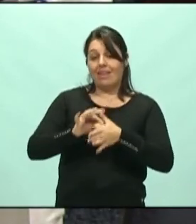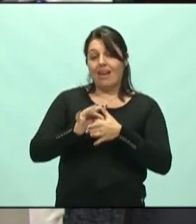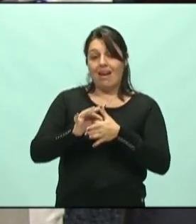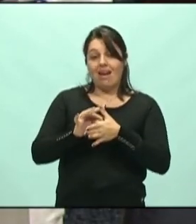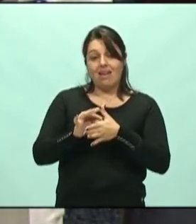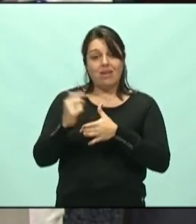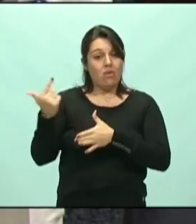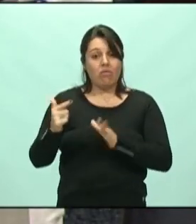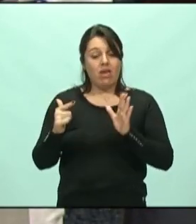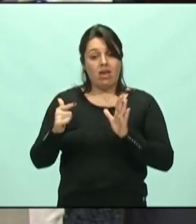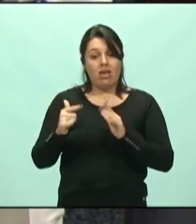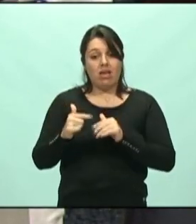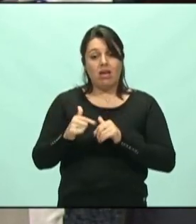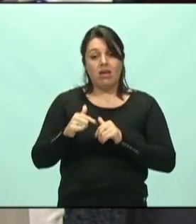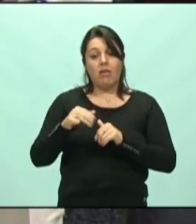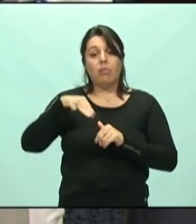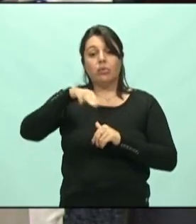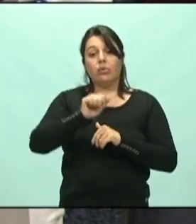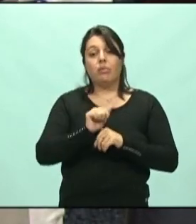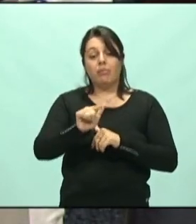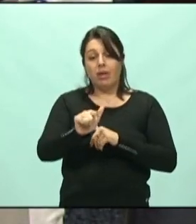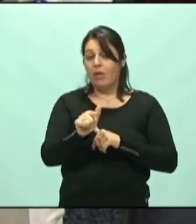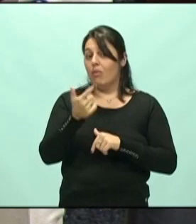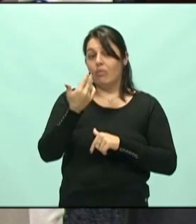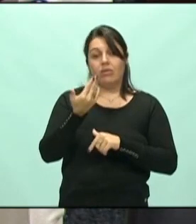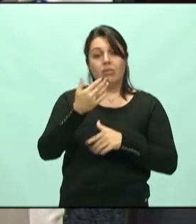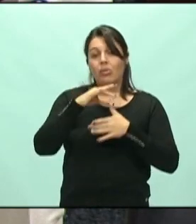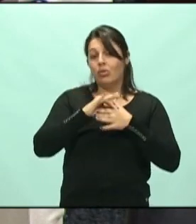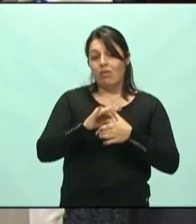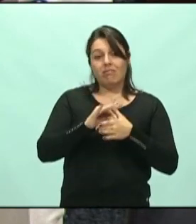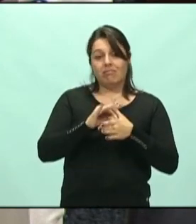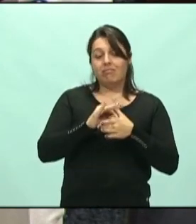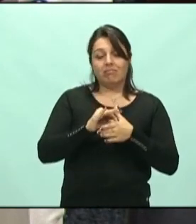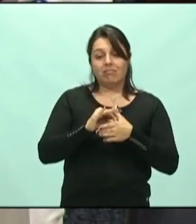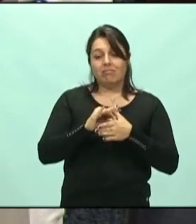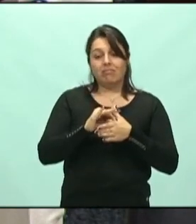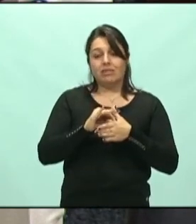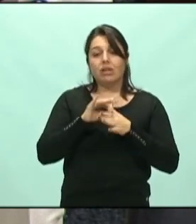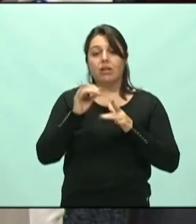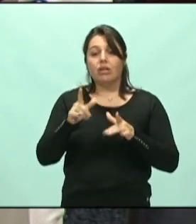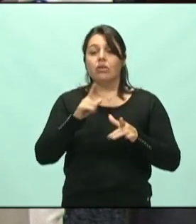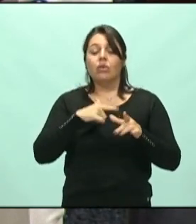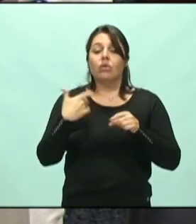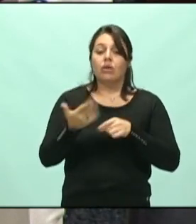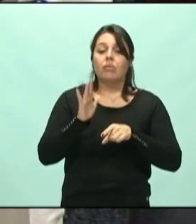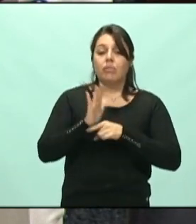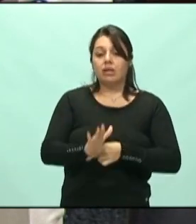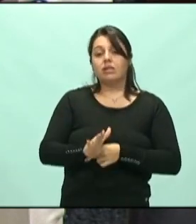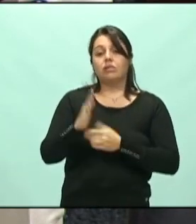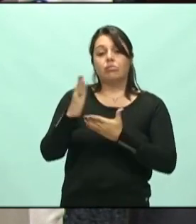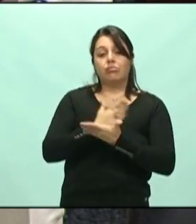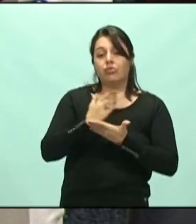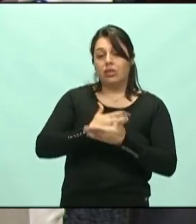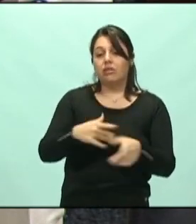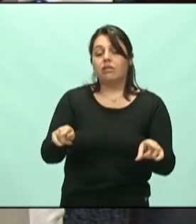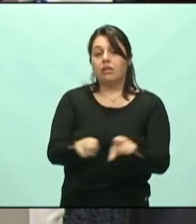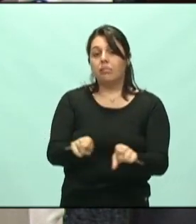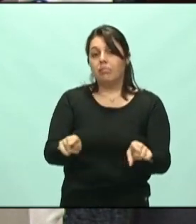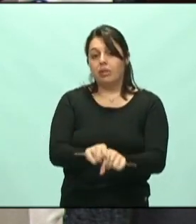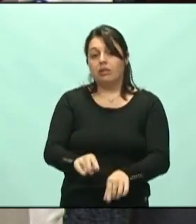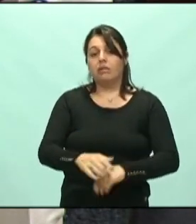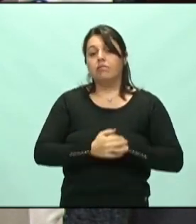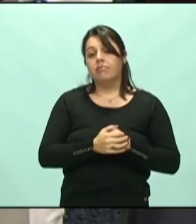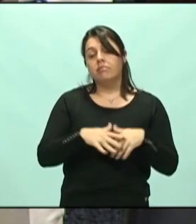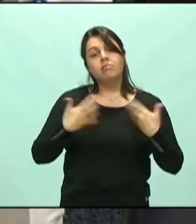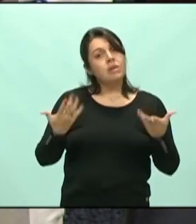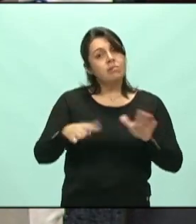cesta básica. Colocou o mel e não colocou a proteína animal. E todo o incentivo da cesta básica está sendo retirado também. Então,